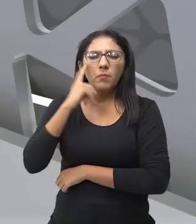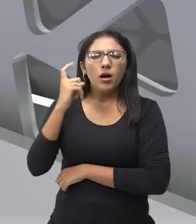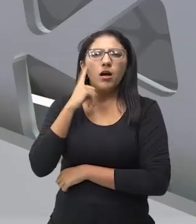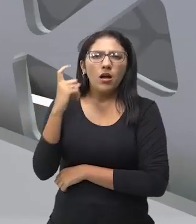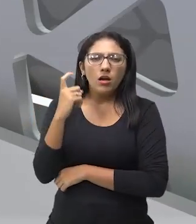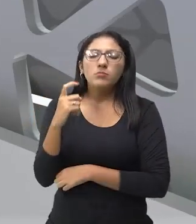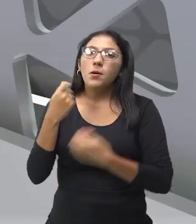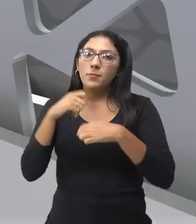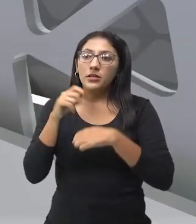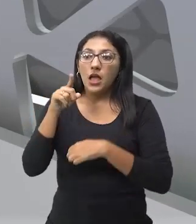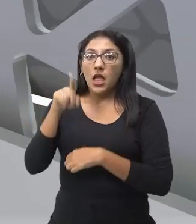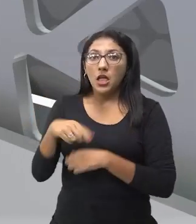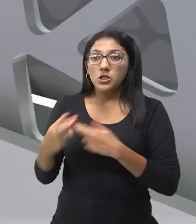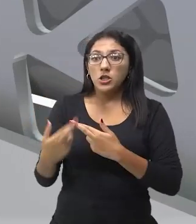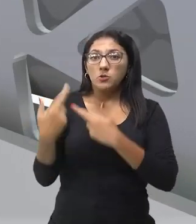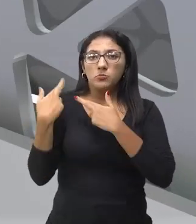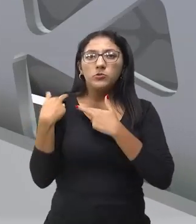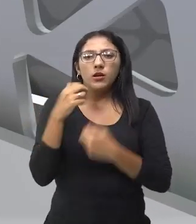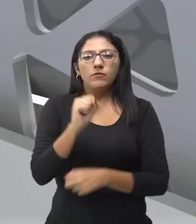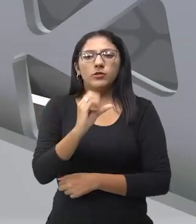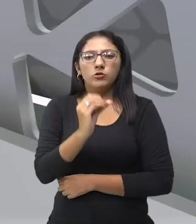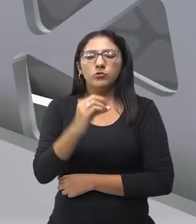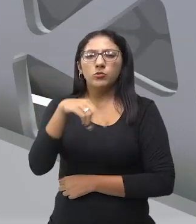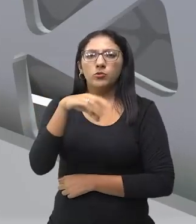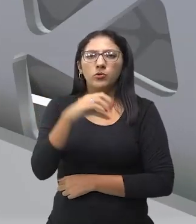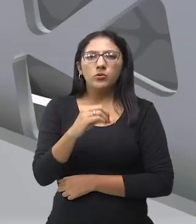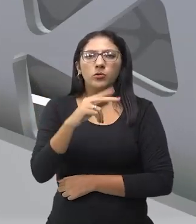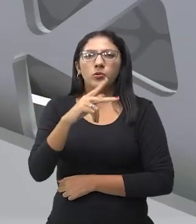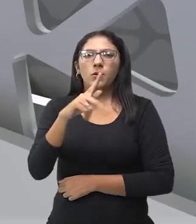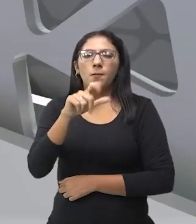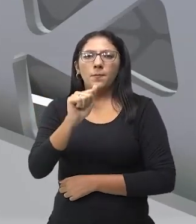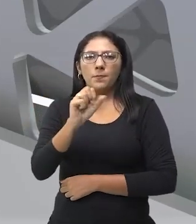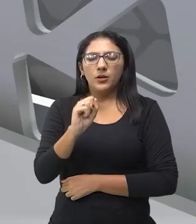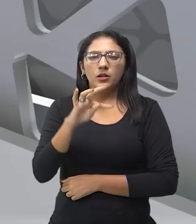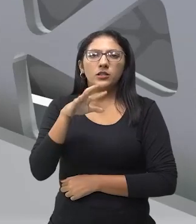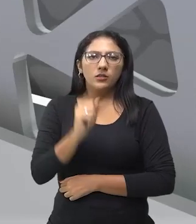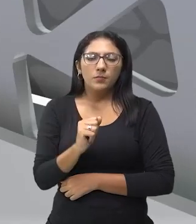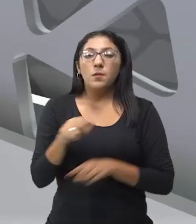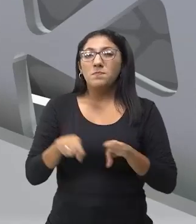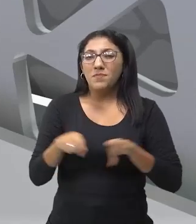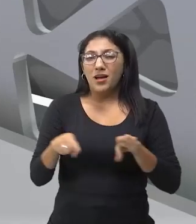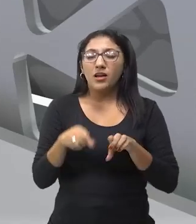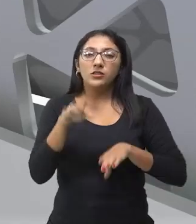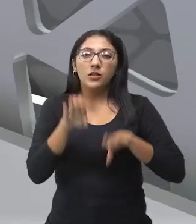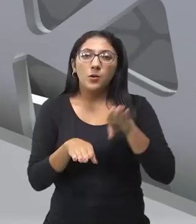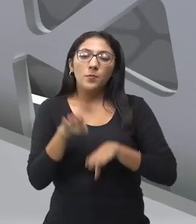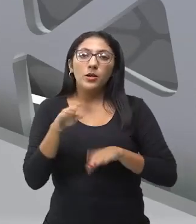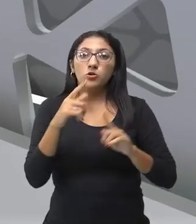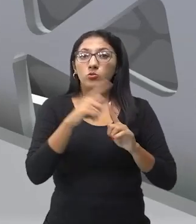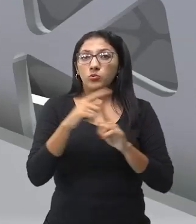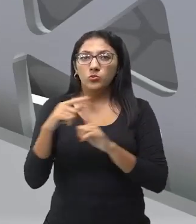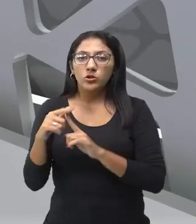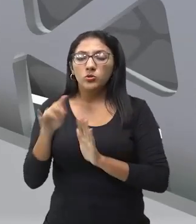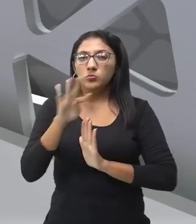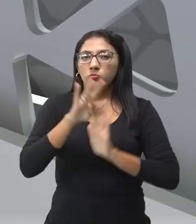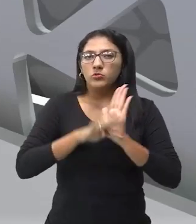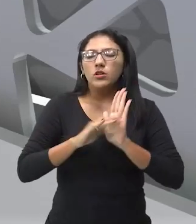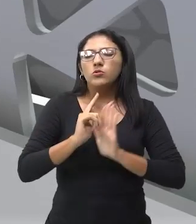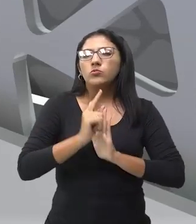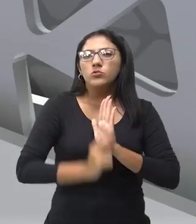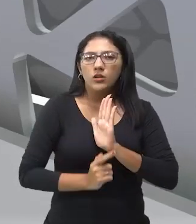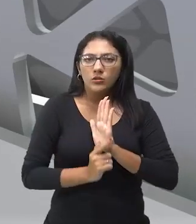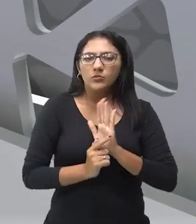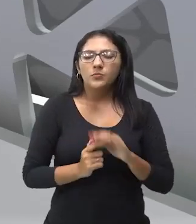sonoplasta, ele é responsável de produzir esses sons, dependendo do roteiro, dependendo da história.